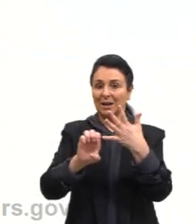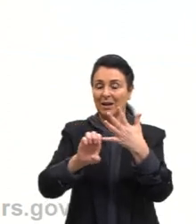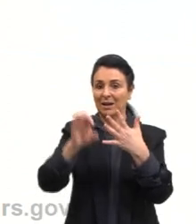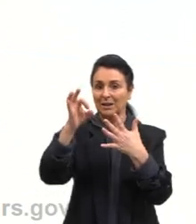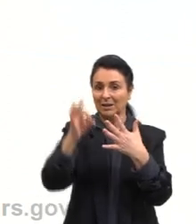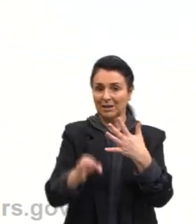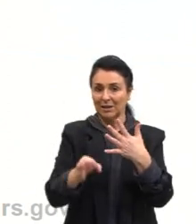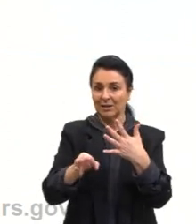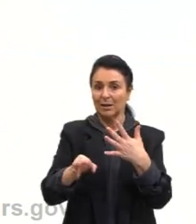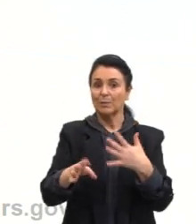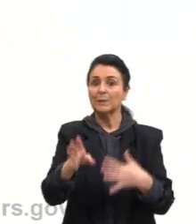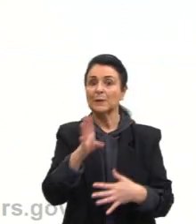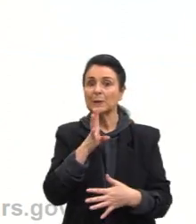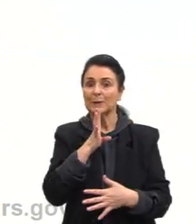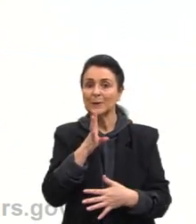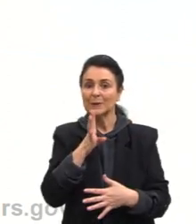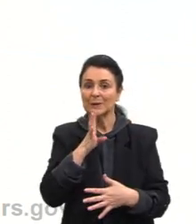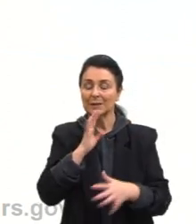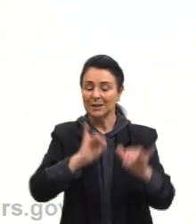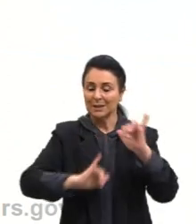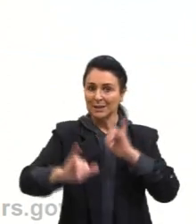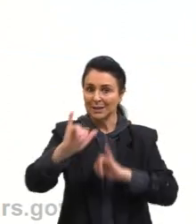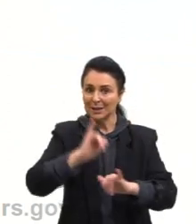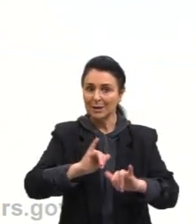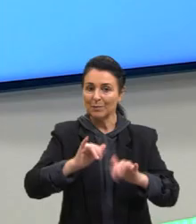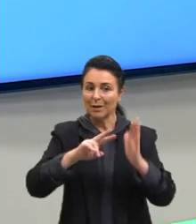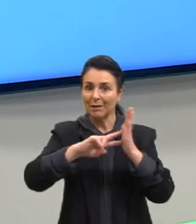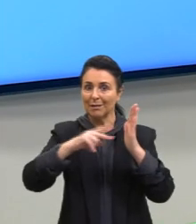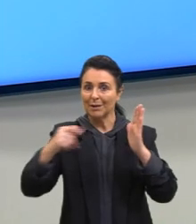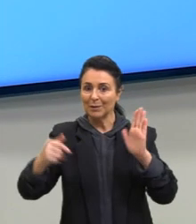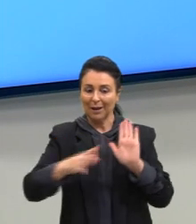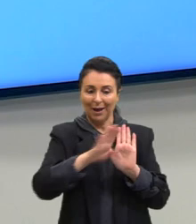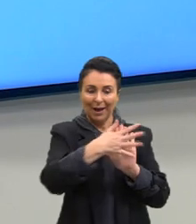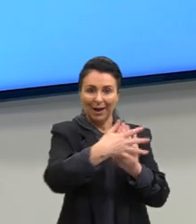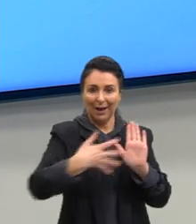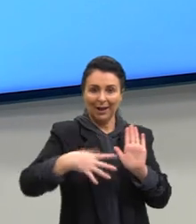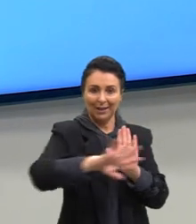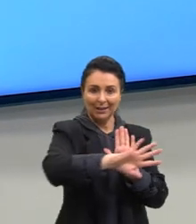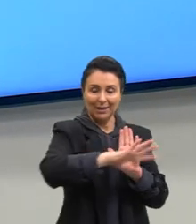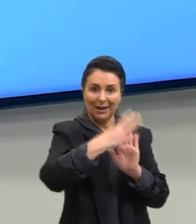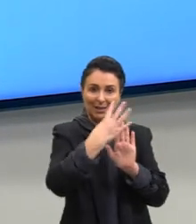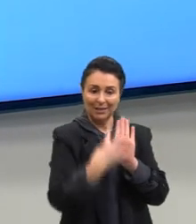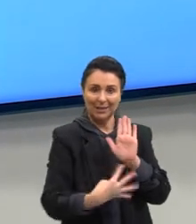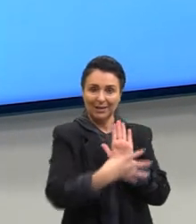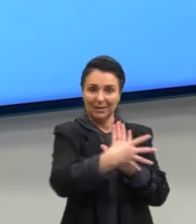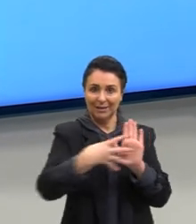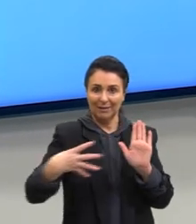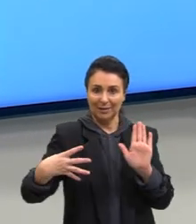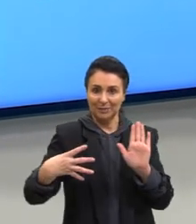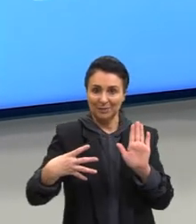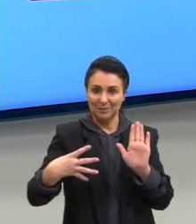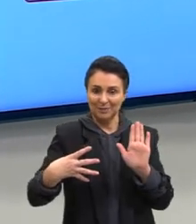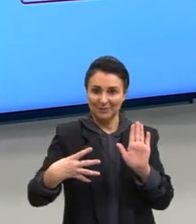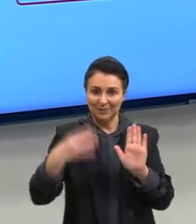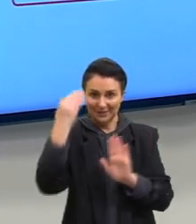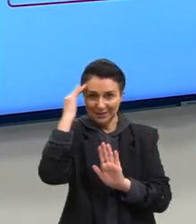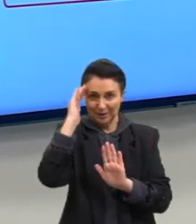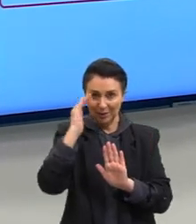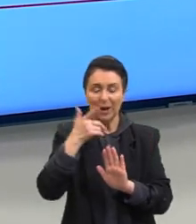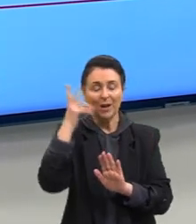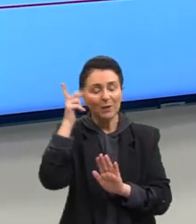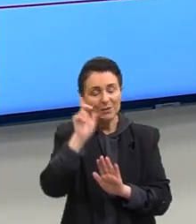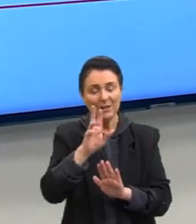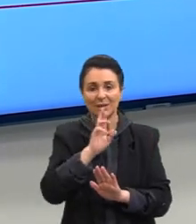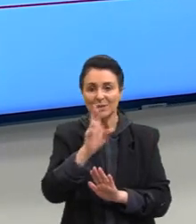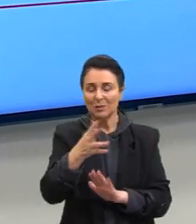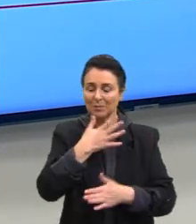conhecimentos de química, tem que ter a interpretação da tabela, é fundamental. Se realizar a interpretação da tabela, já conseguiria responder mais tranquilo essa